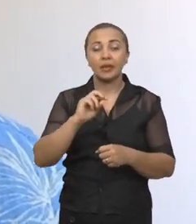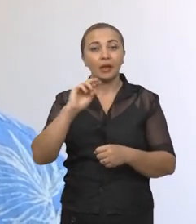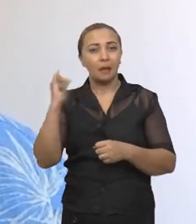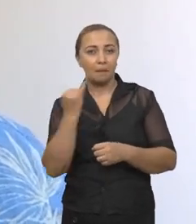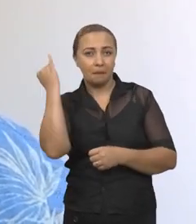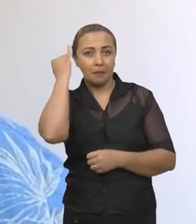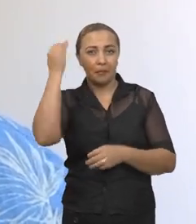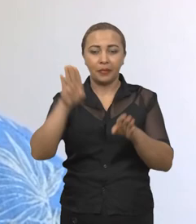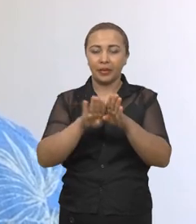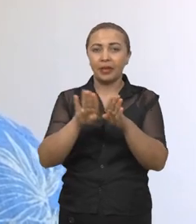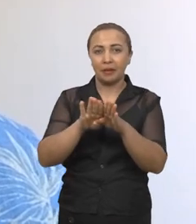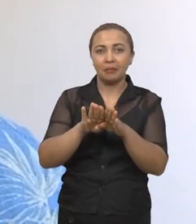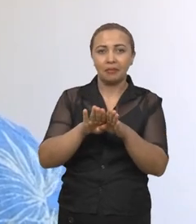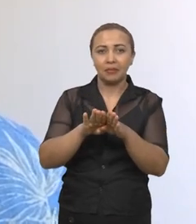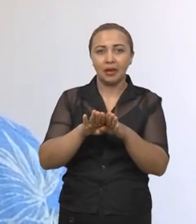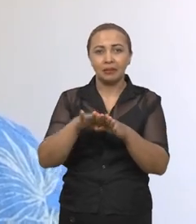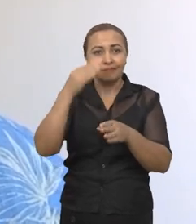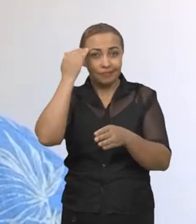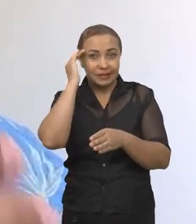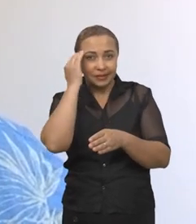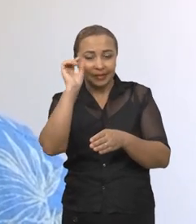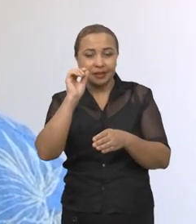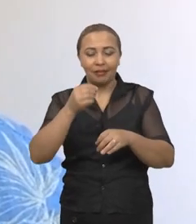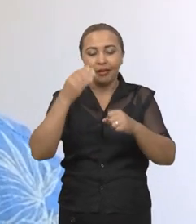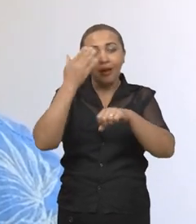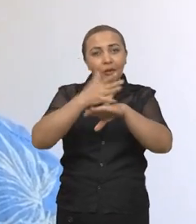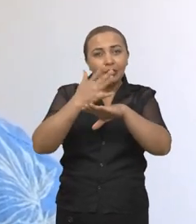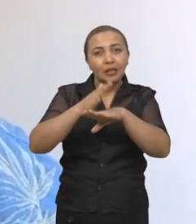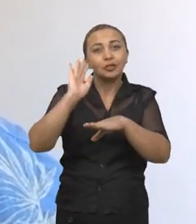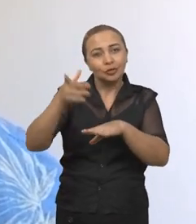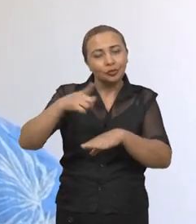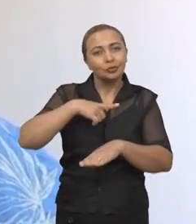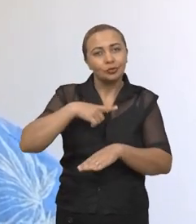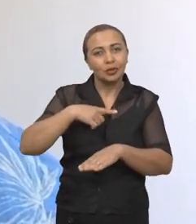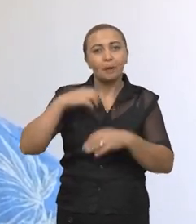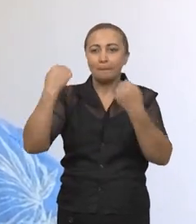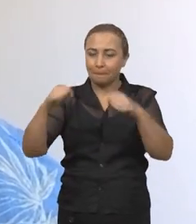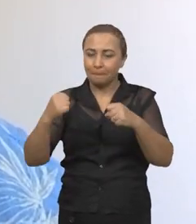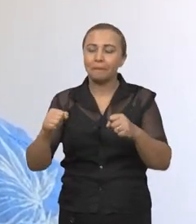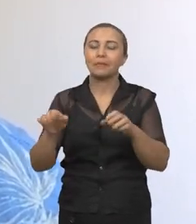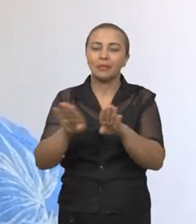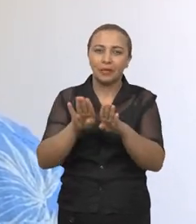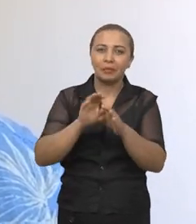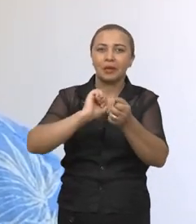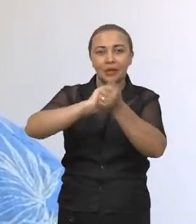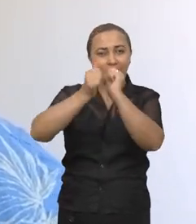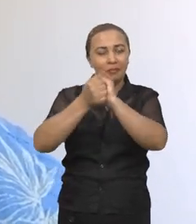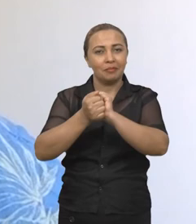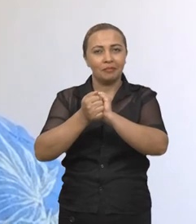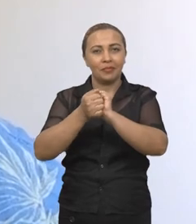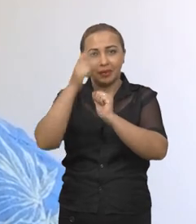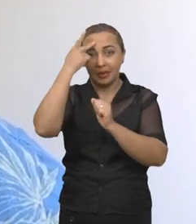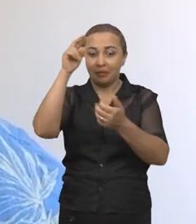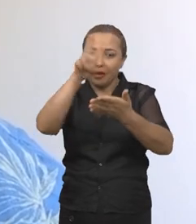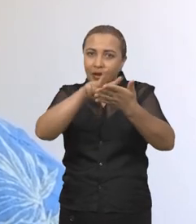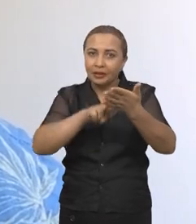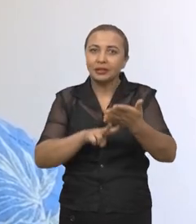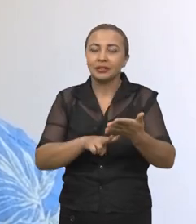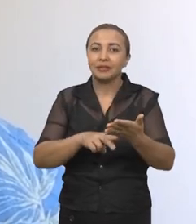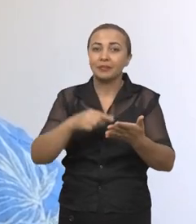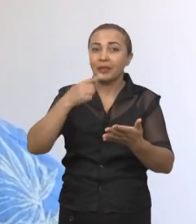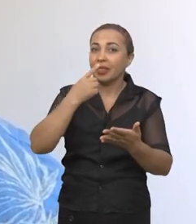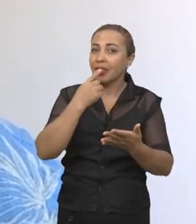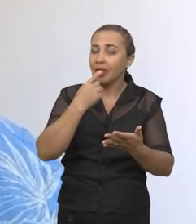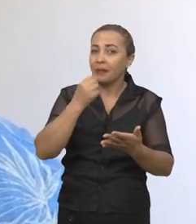frisar que o teste que já foi desenvolvido também pode ser adaptado para análise de